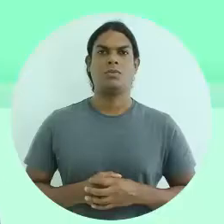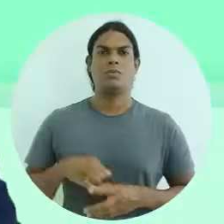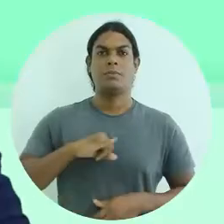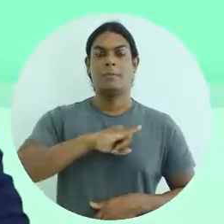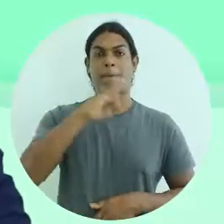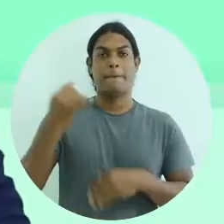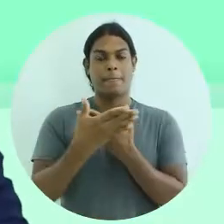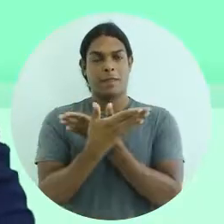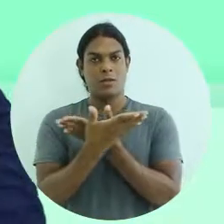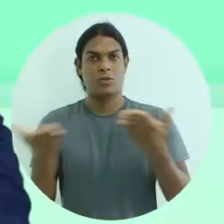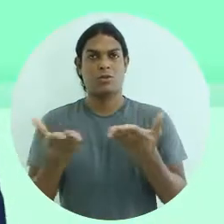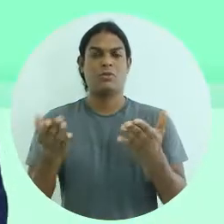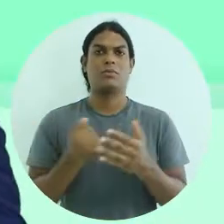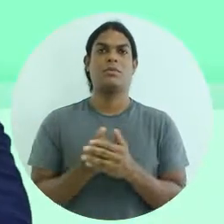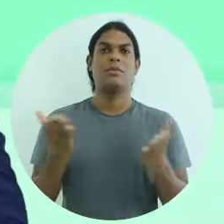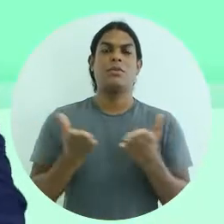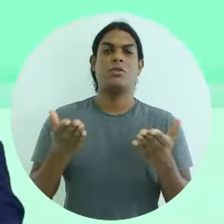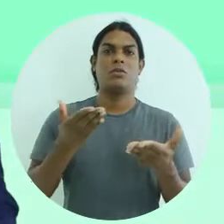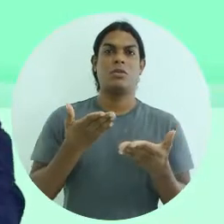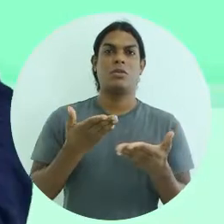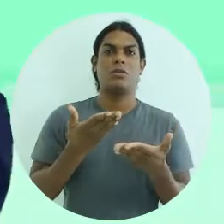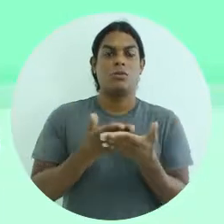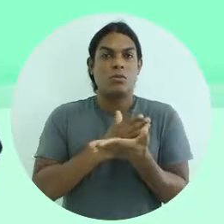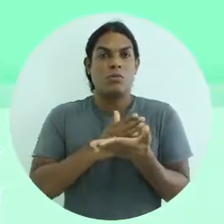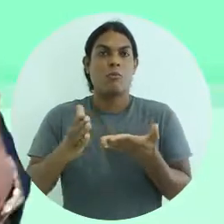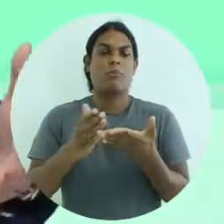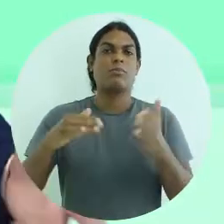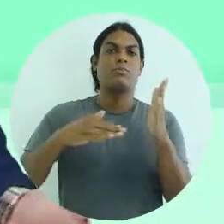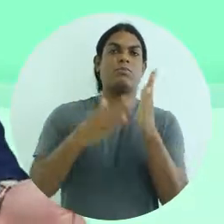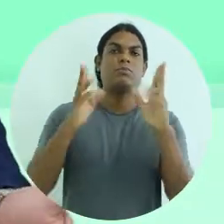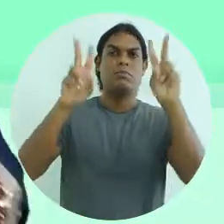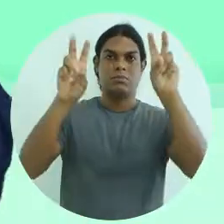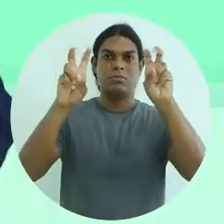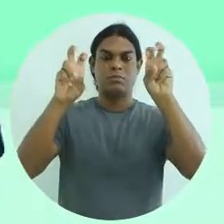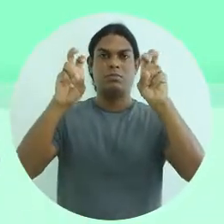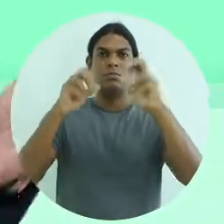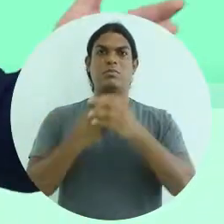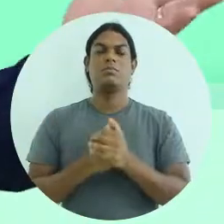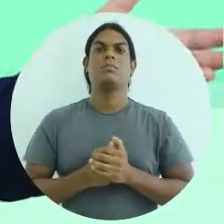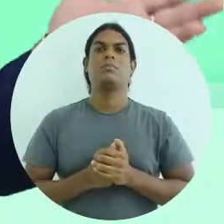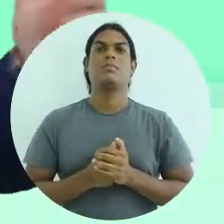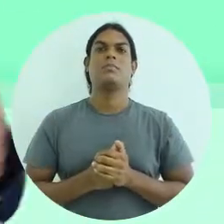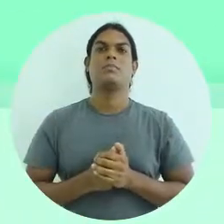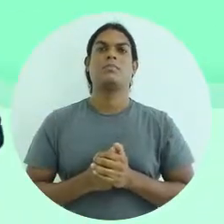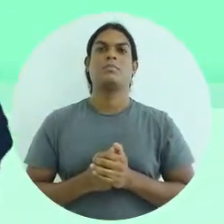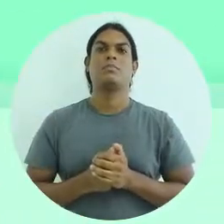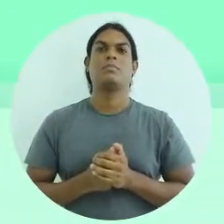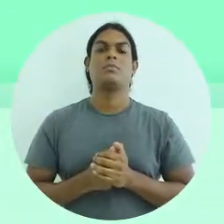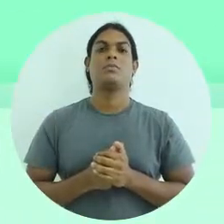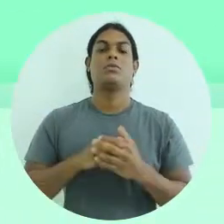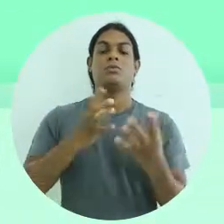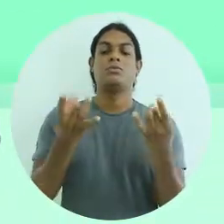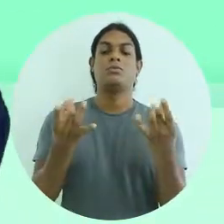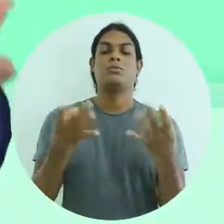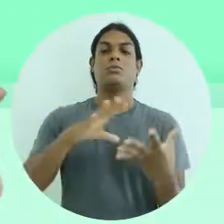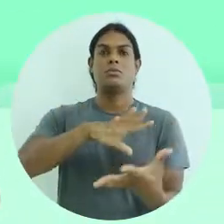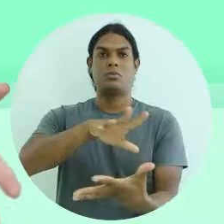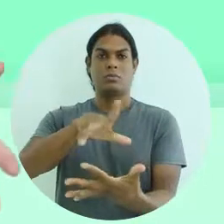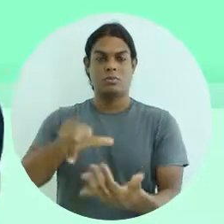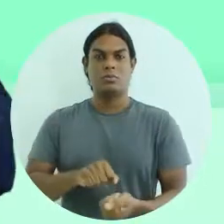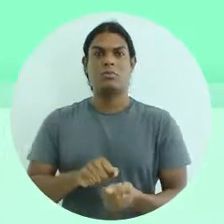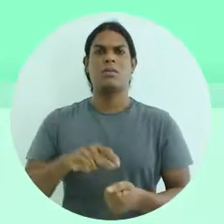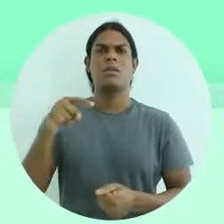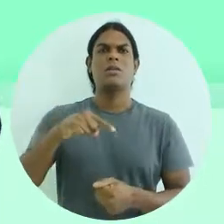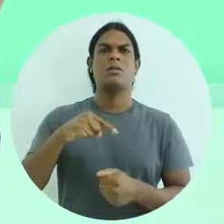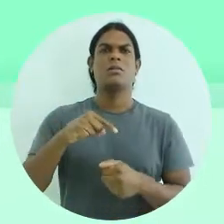Olá pessoal, estaremos hoje começando a nossa última competência dessa longa viagem ao universo do comércio exterior. Nesta